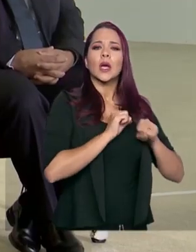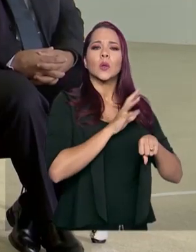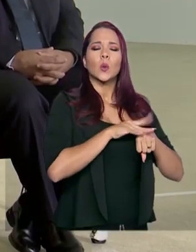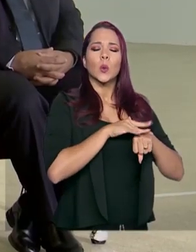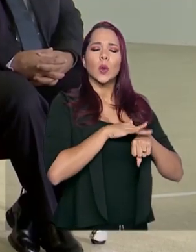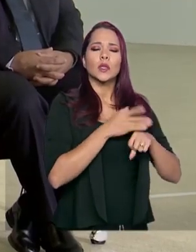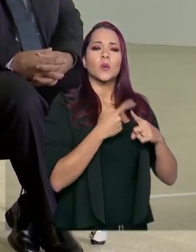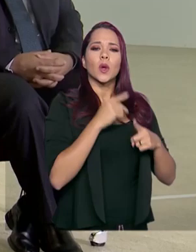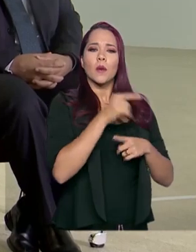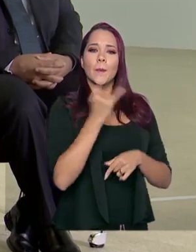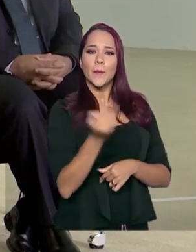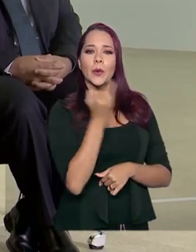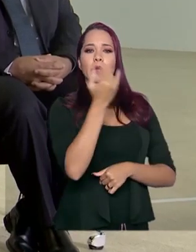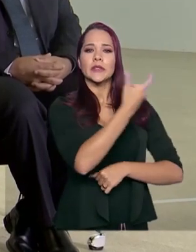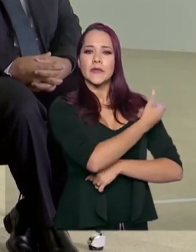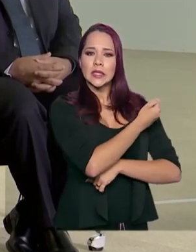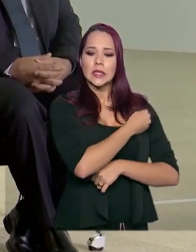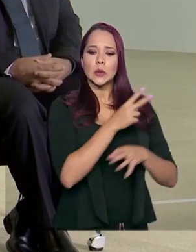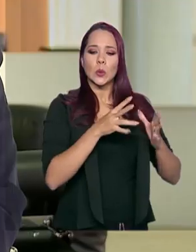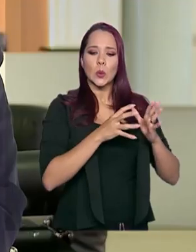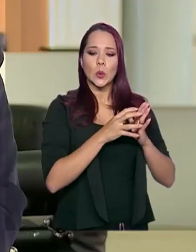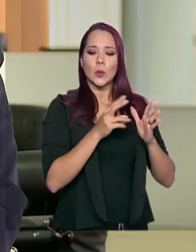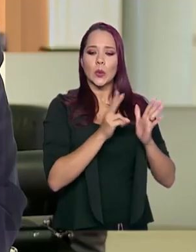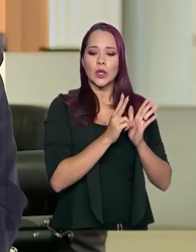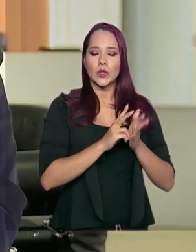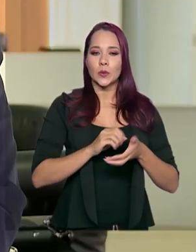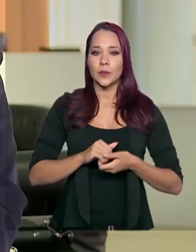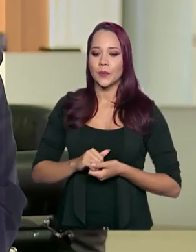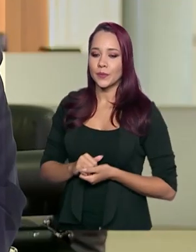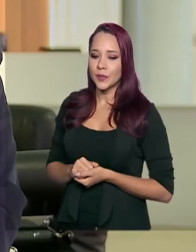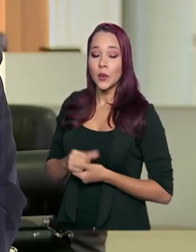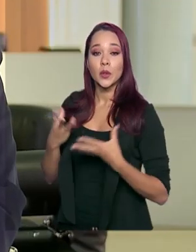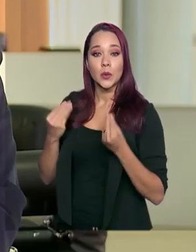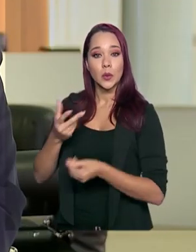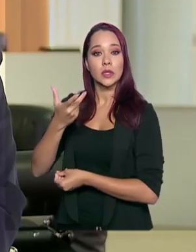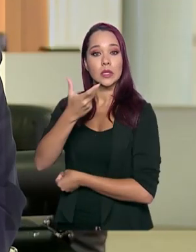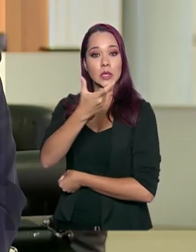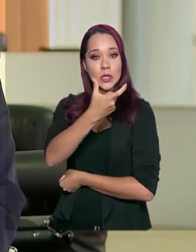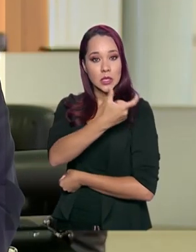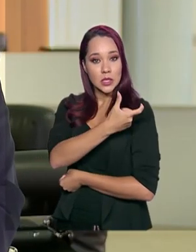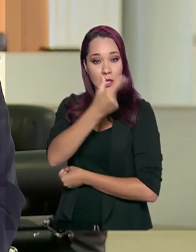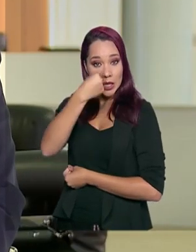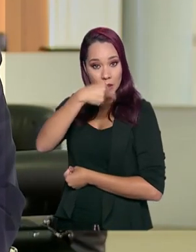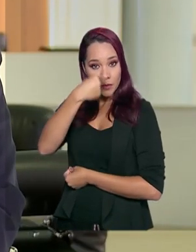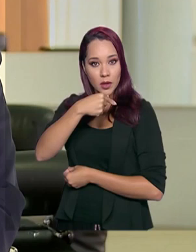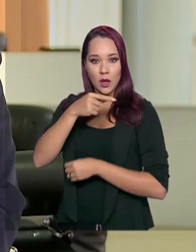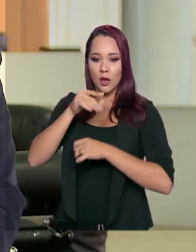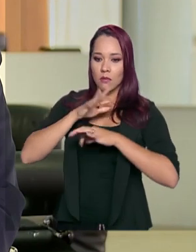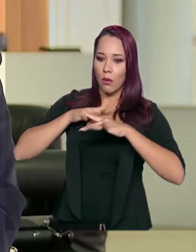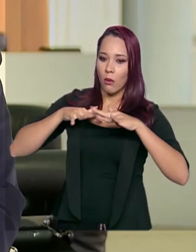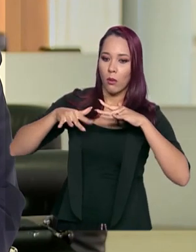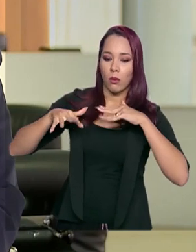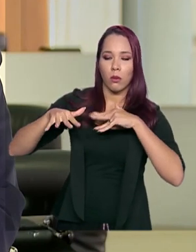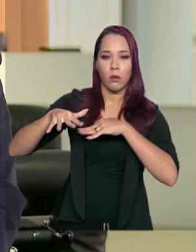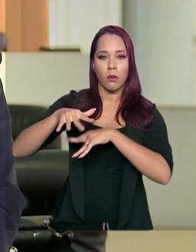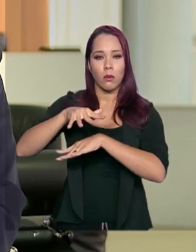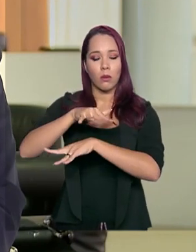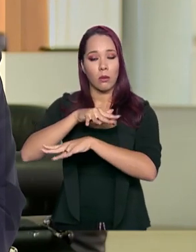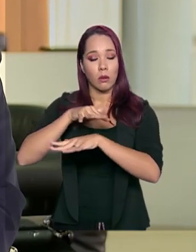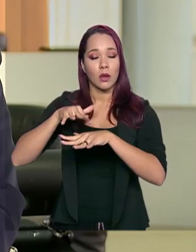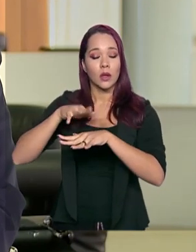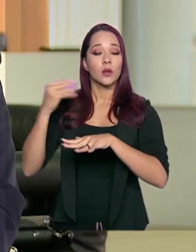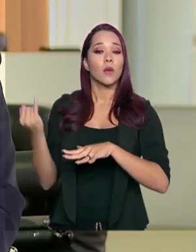é importante essa vacinação para o indígena? Muitas gripes, elas circulam nos grandes centros. Então, a